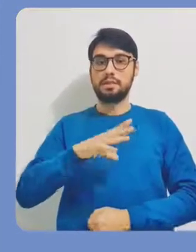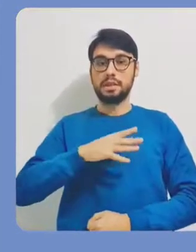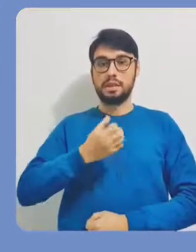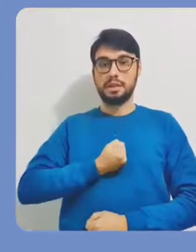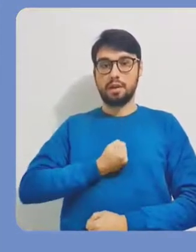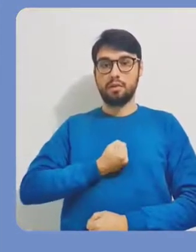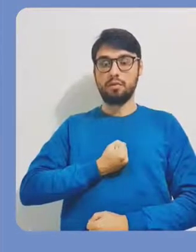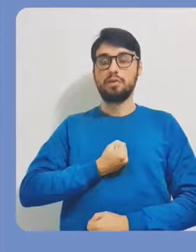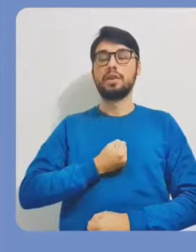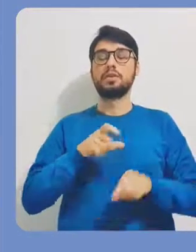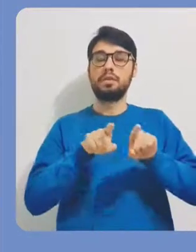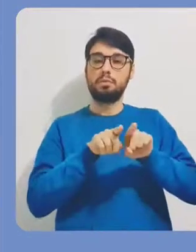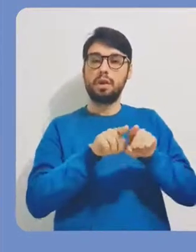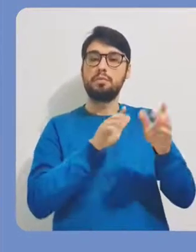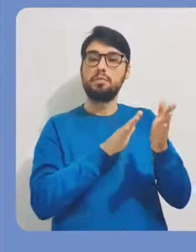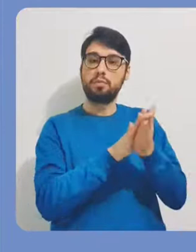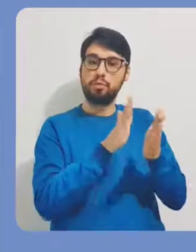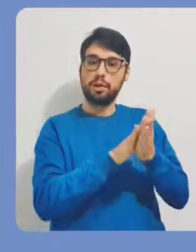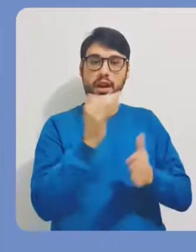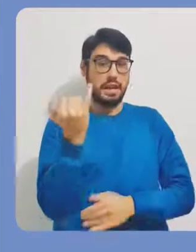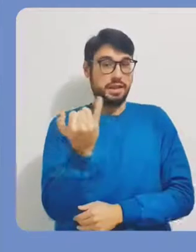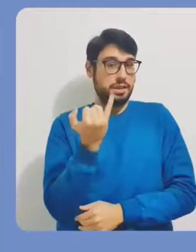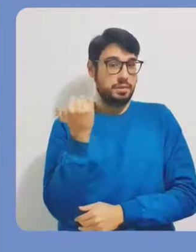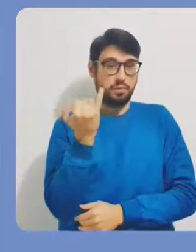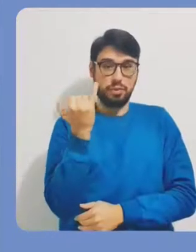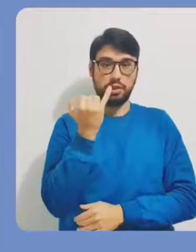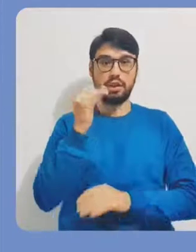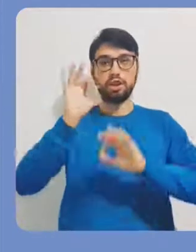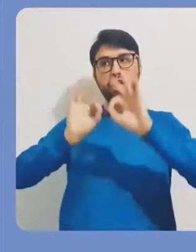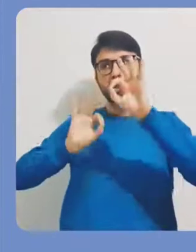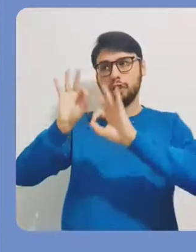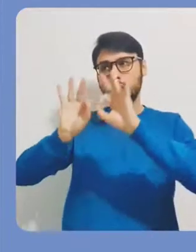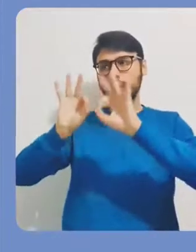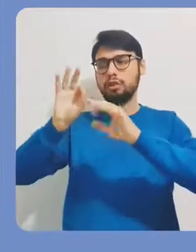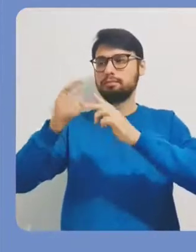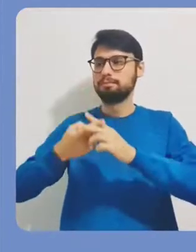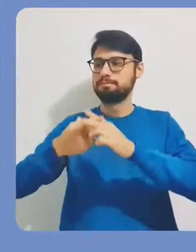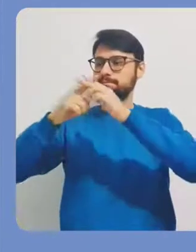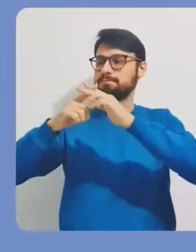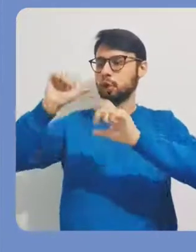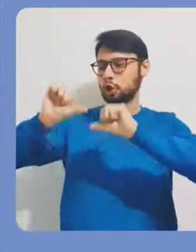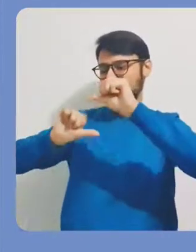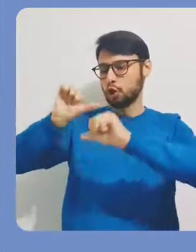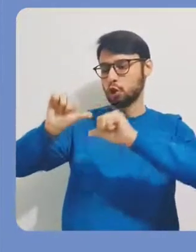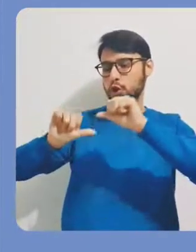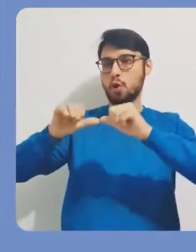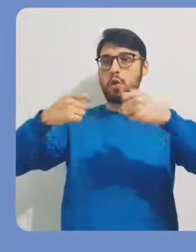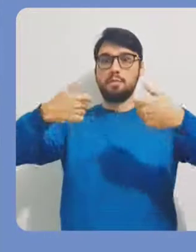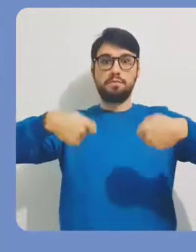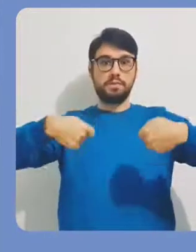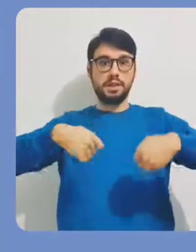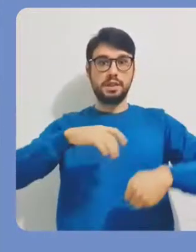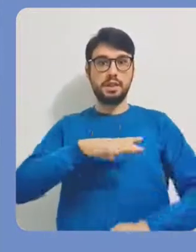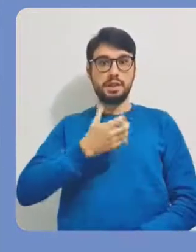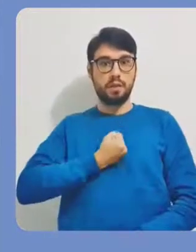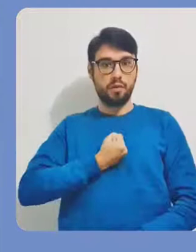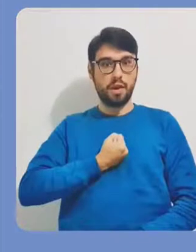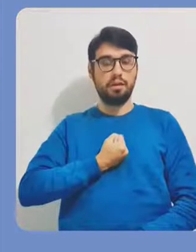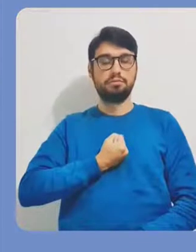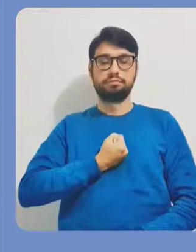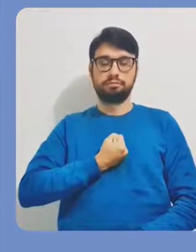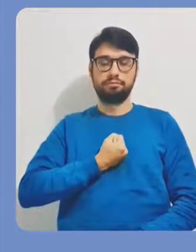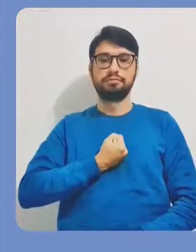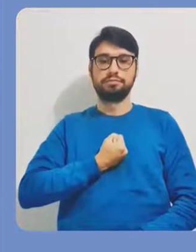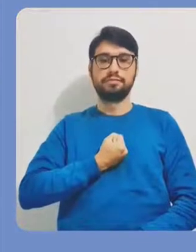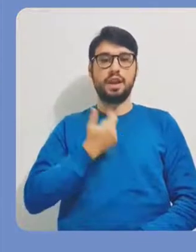salvar e publicar. Então, sempre que vocês fizerem todas as alterações e finalizarem estas alterações, vocês têm